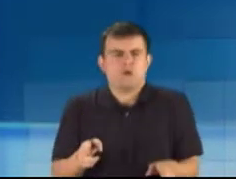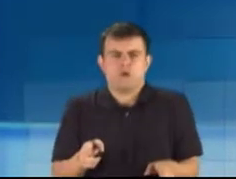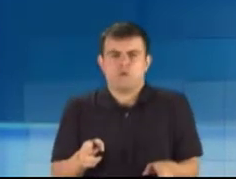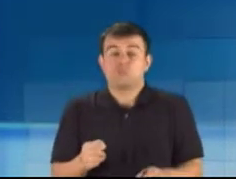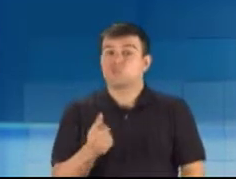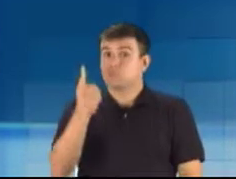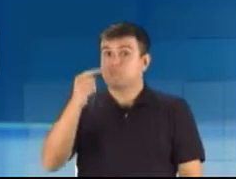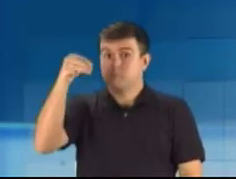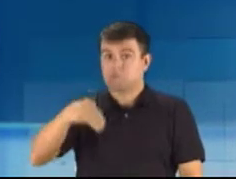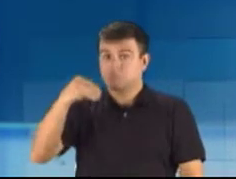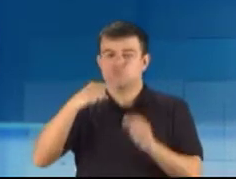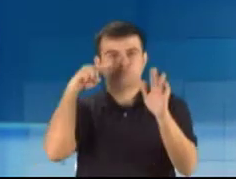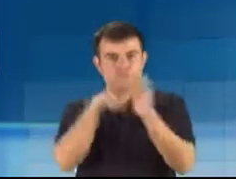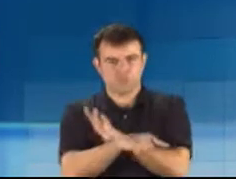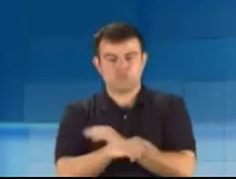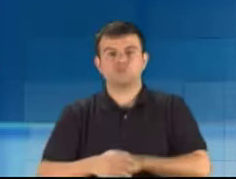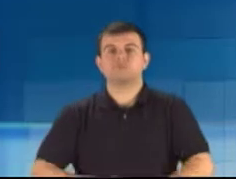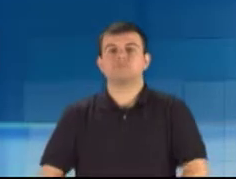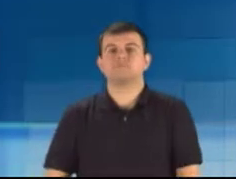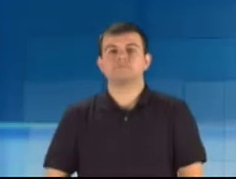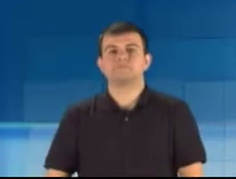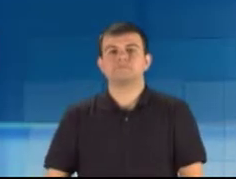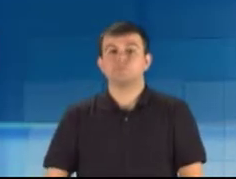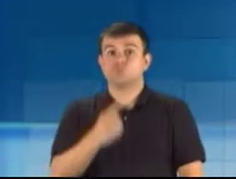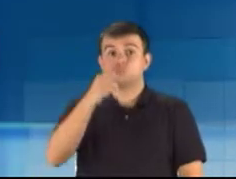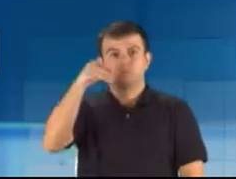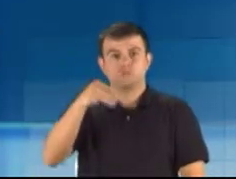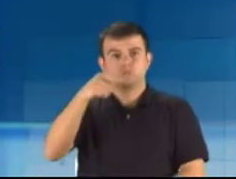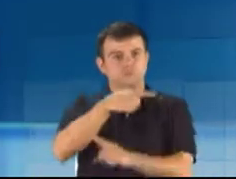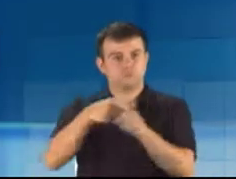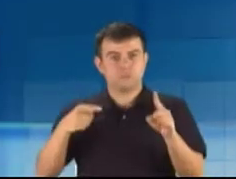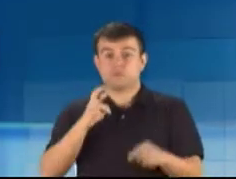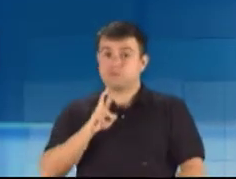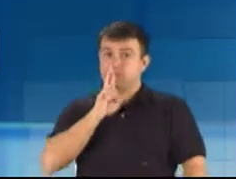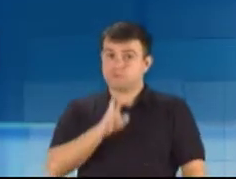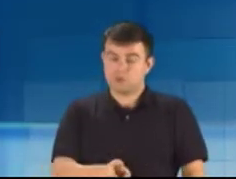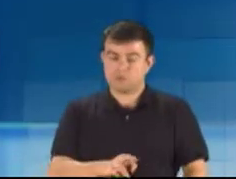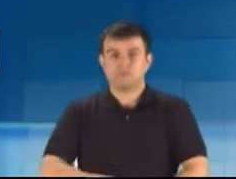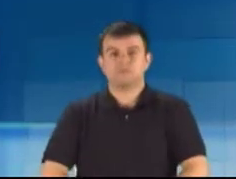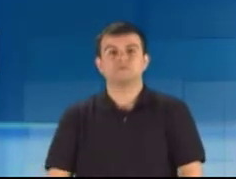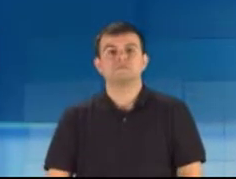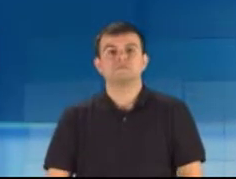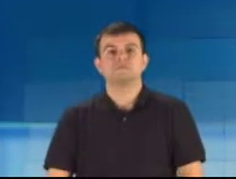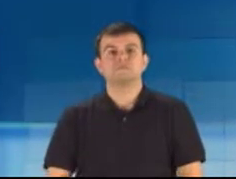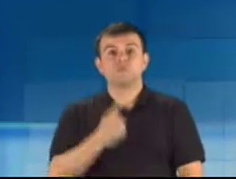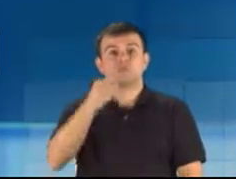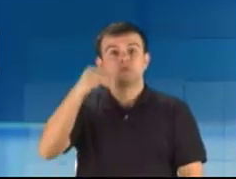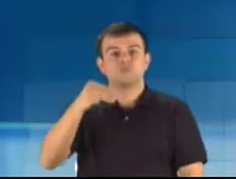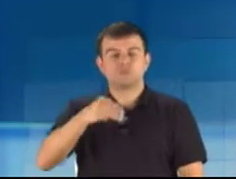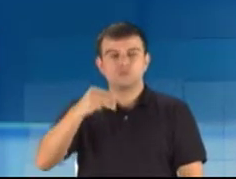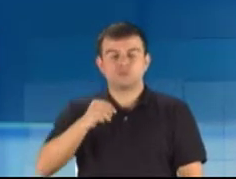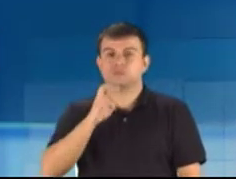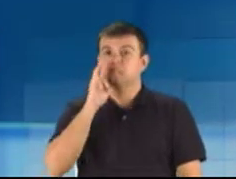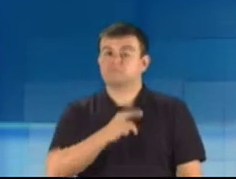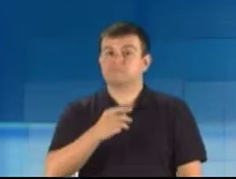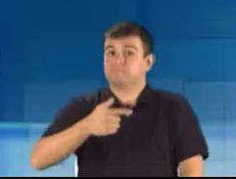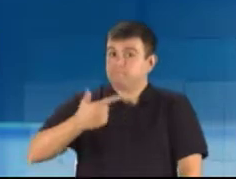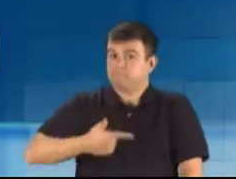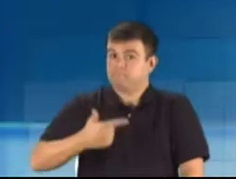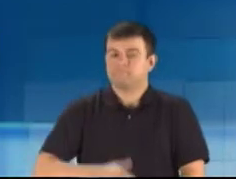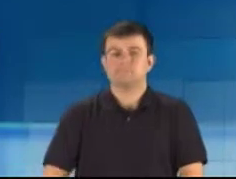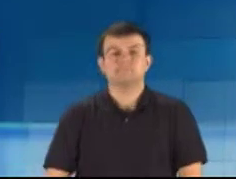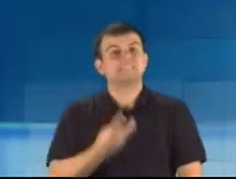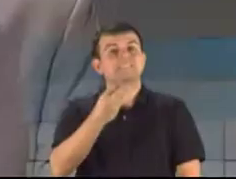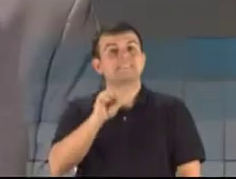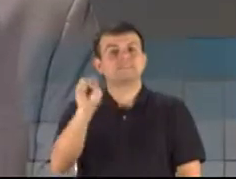Um minuto para a pergunta, um minuto e meio para a resposta, um minuto de réplica e 30 segundos